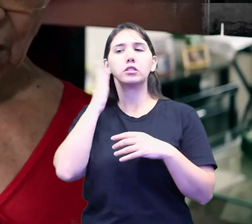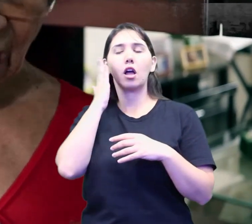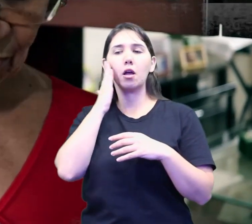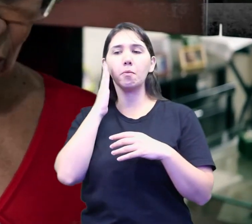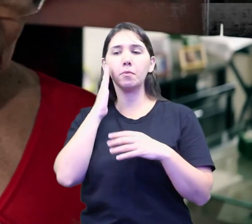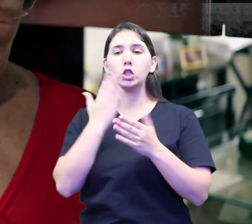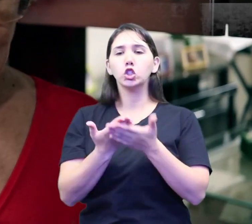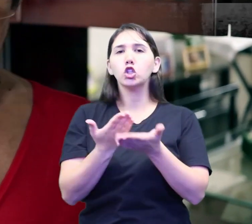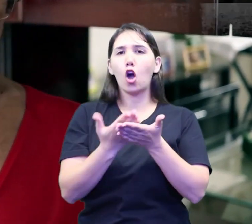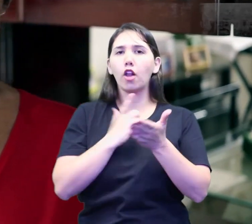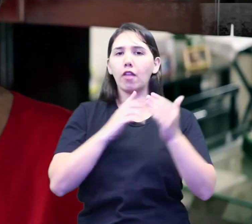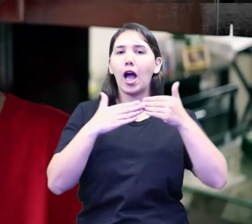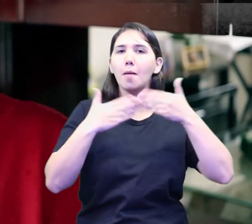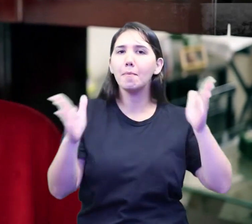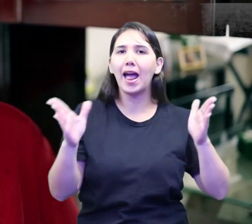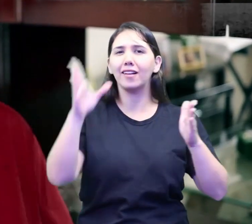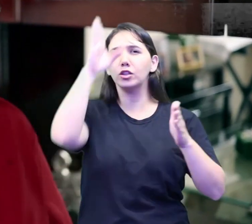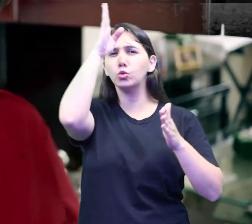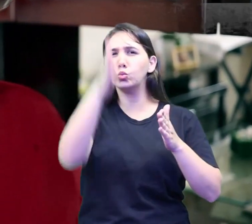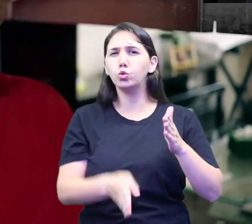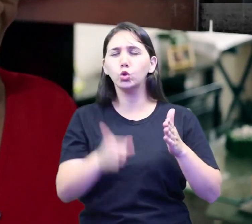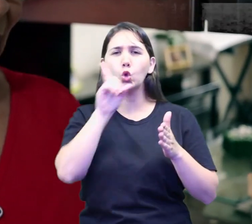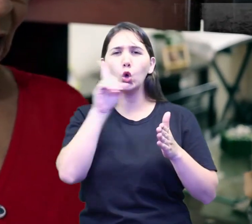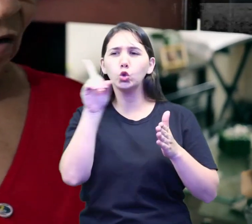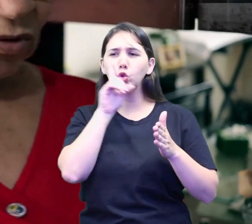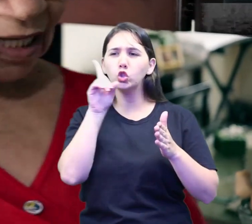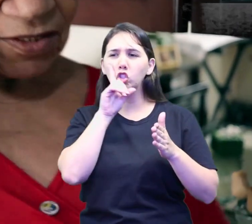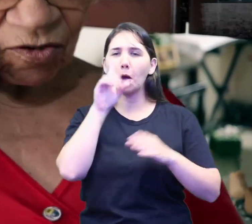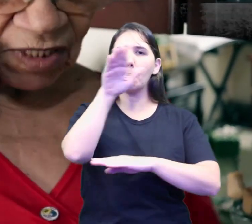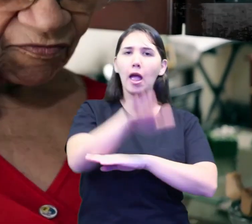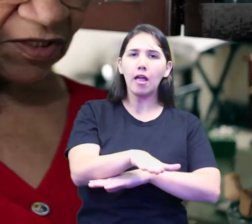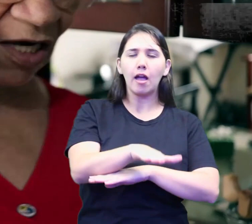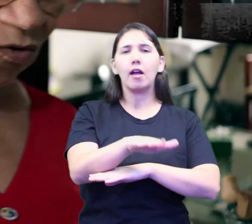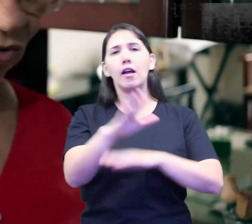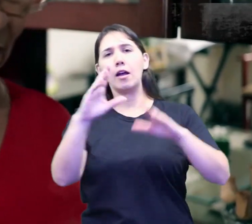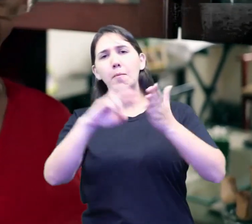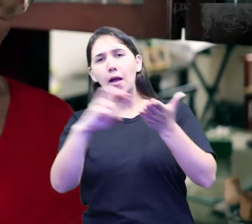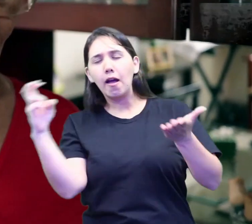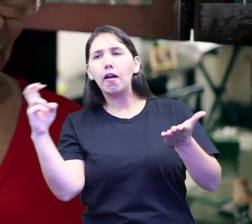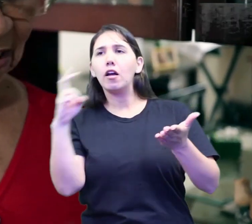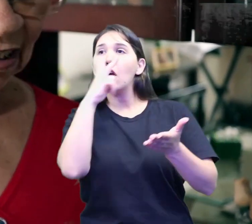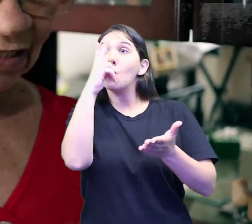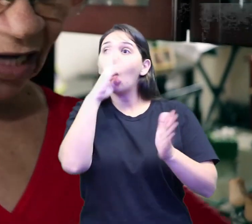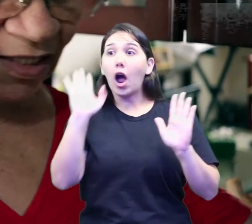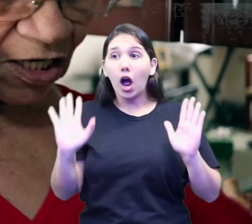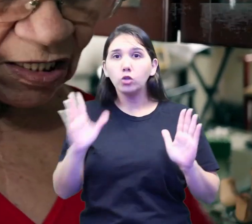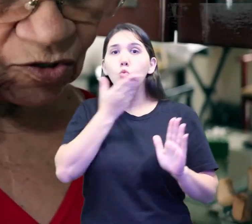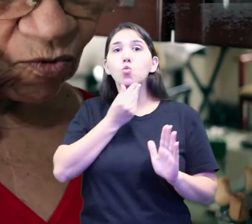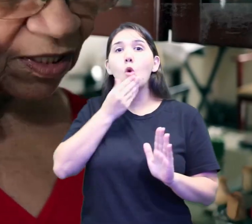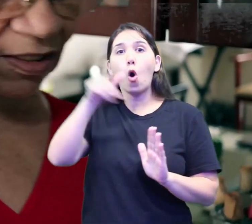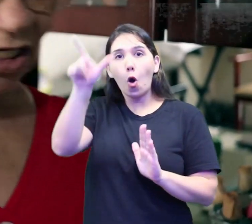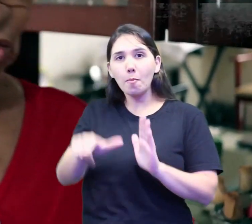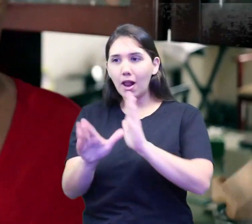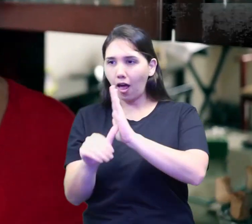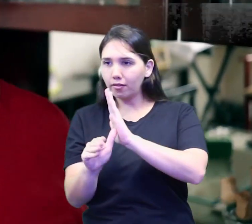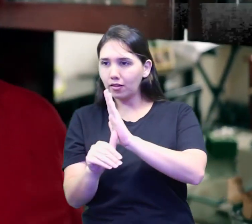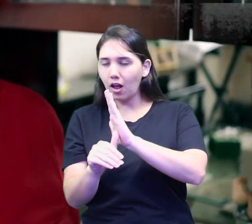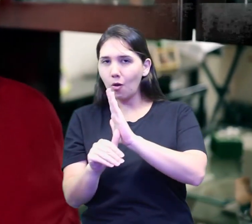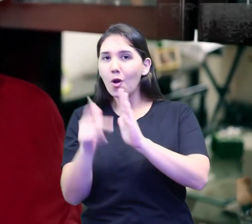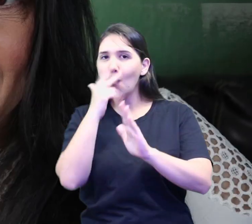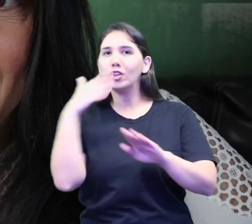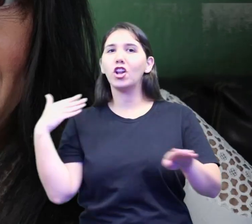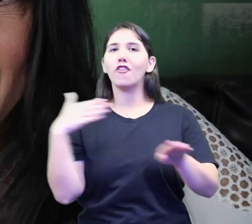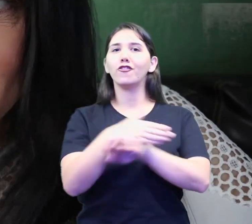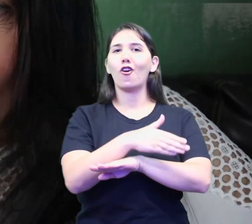tem a programação da manhã e da tarde. O ladrão deve ter encontrado facilidade e entrou aqui e deixou o